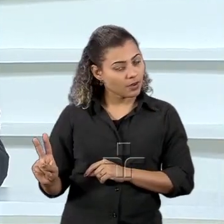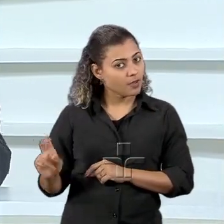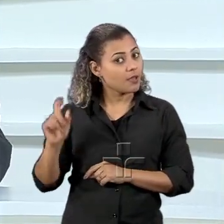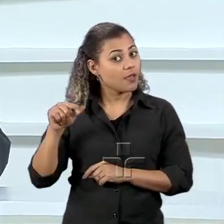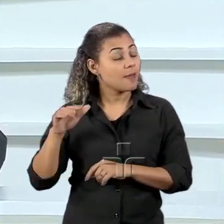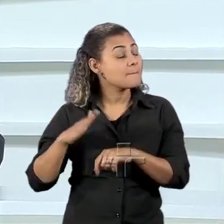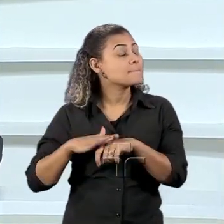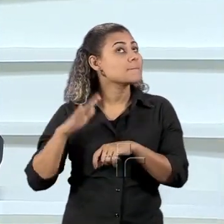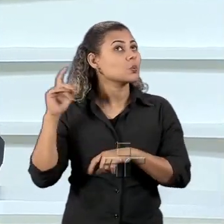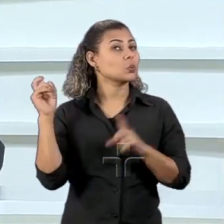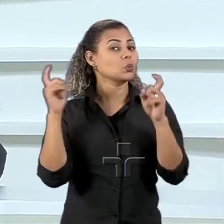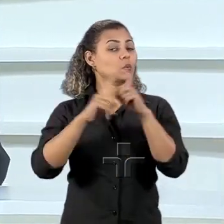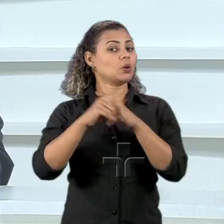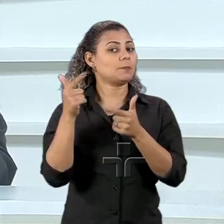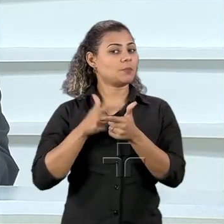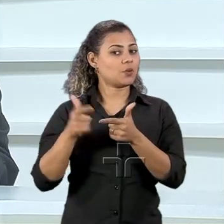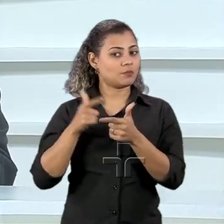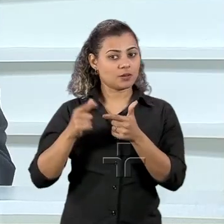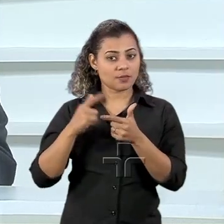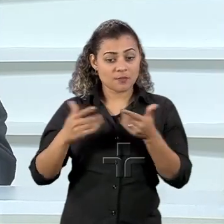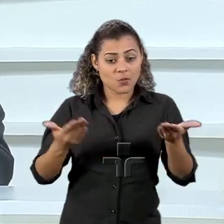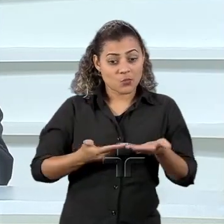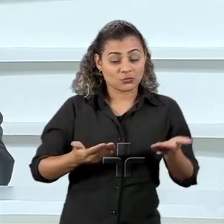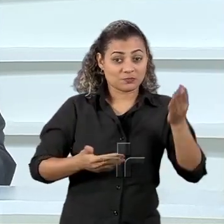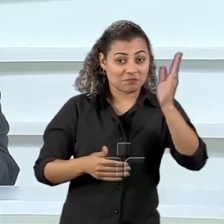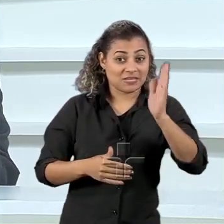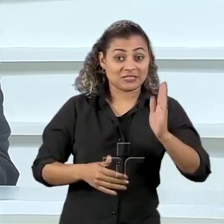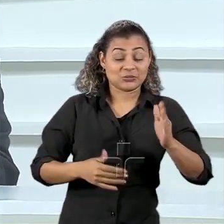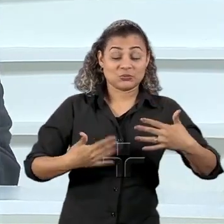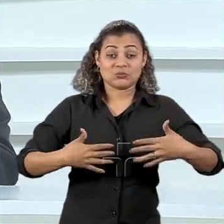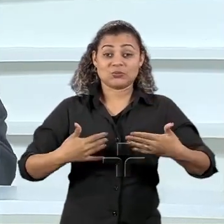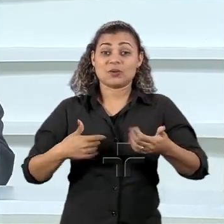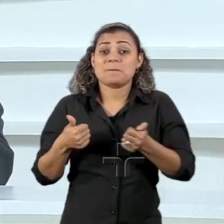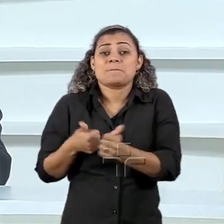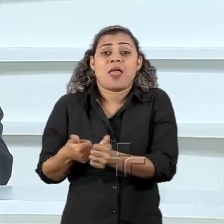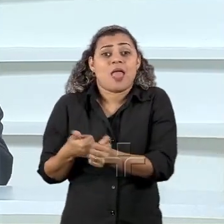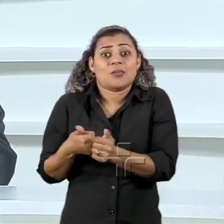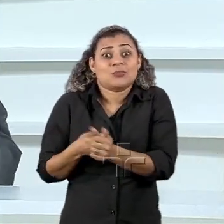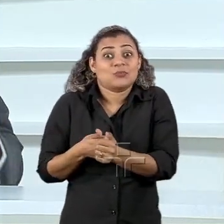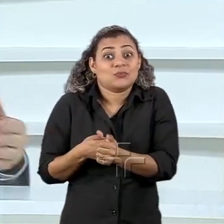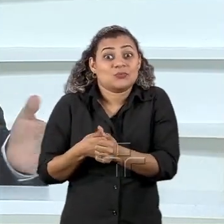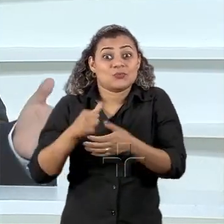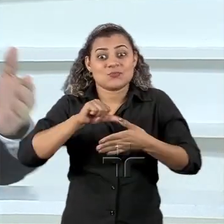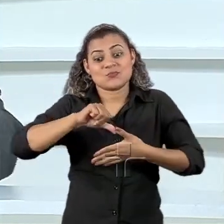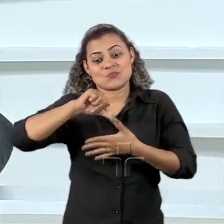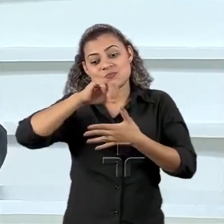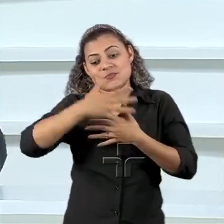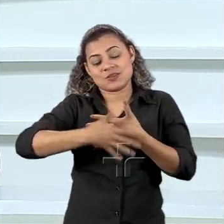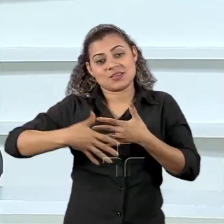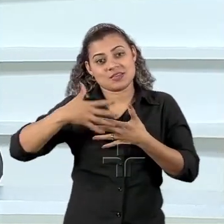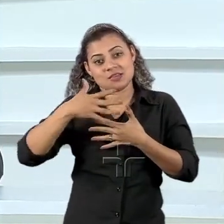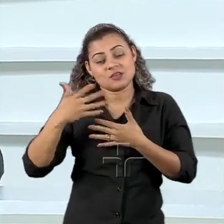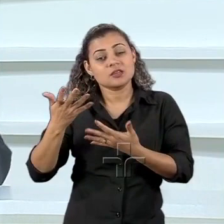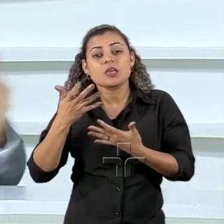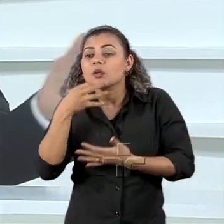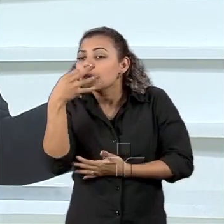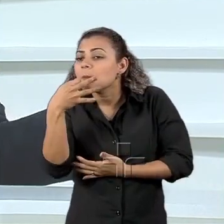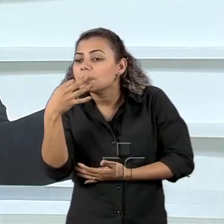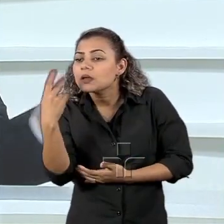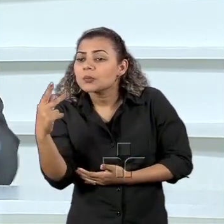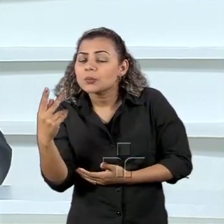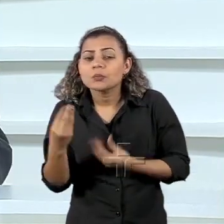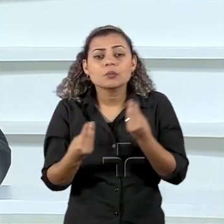problema hoje, que o Brasil enfrenta e um vizinho e a gente queria ouvir então a opinião de vocês,